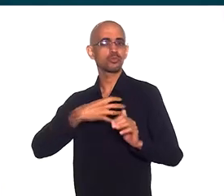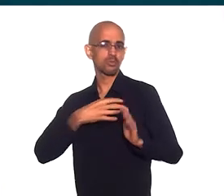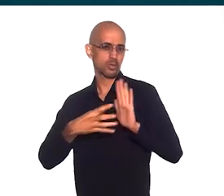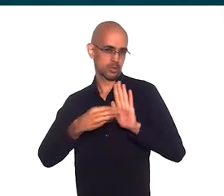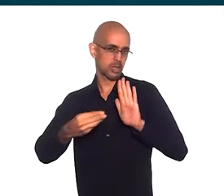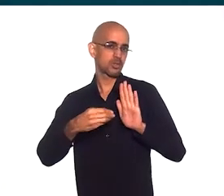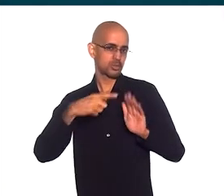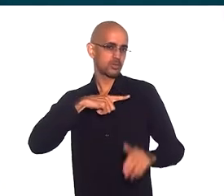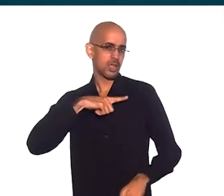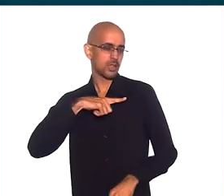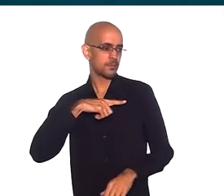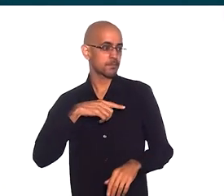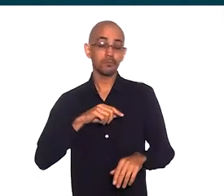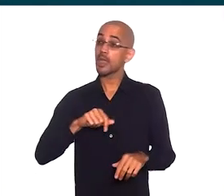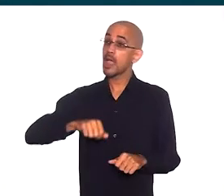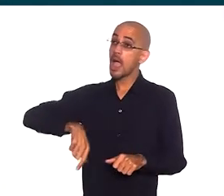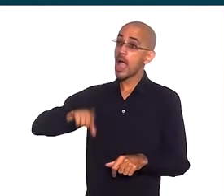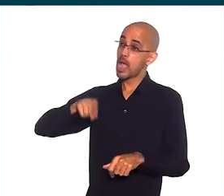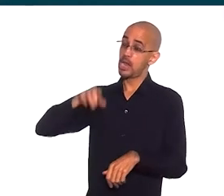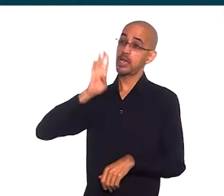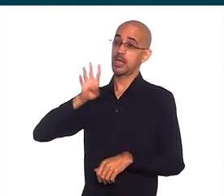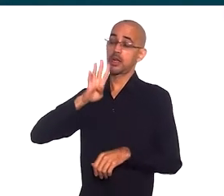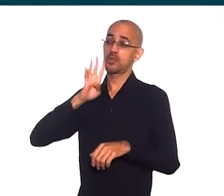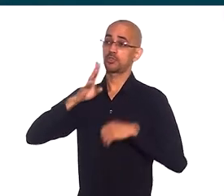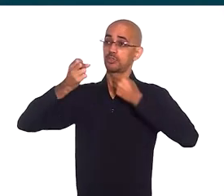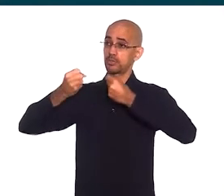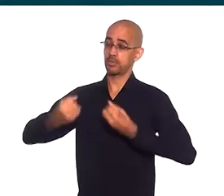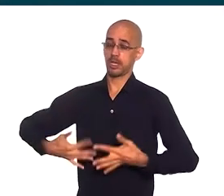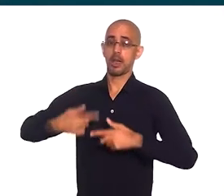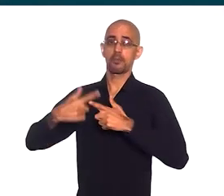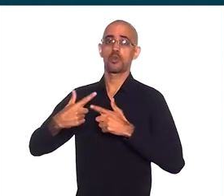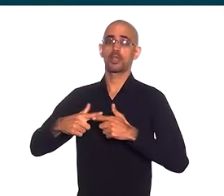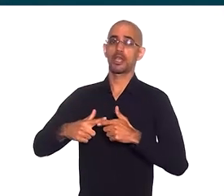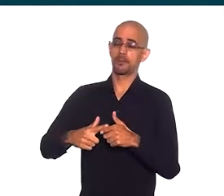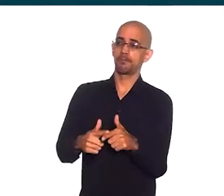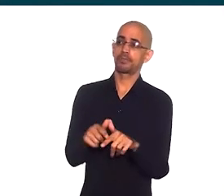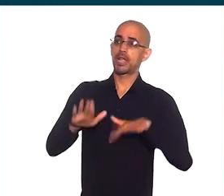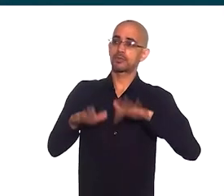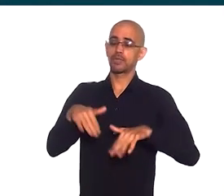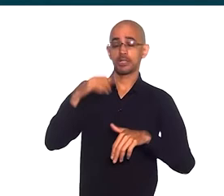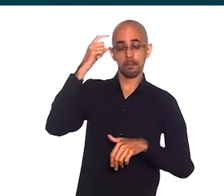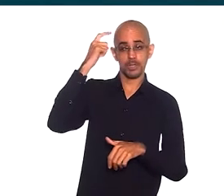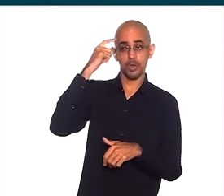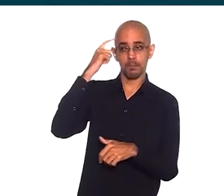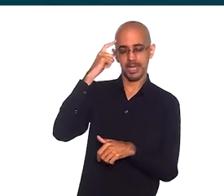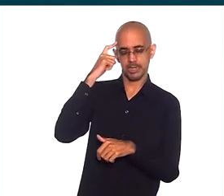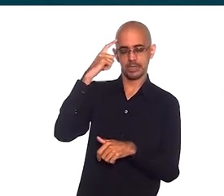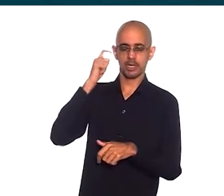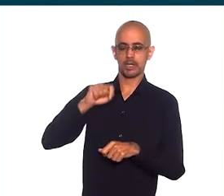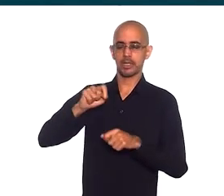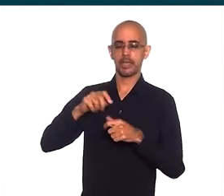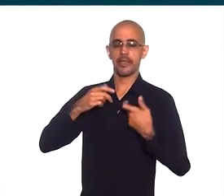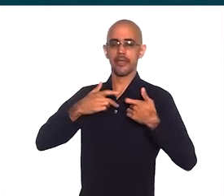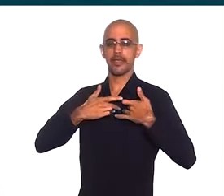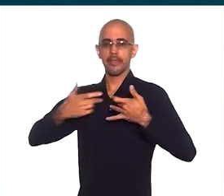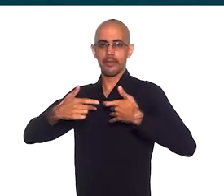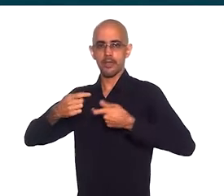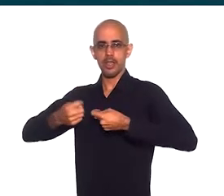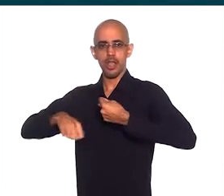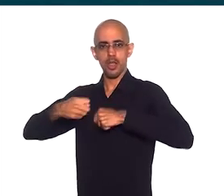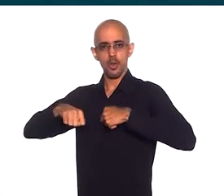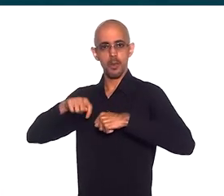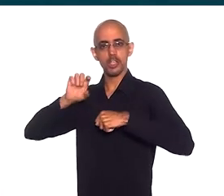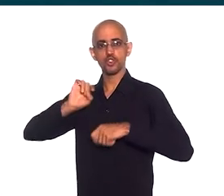Eu acho muito legal falar sobre essa questão de finanças, porque às vezes a pessoa fica pensando que a economia solidária